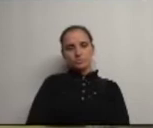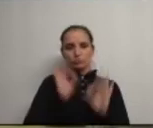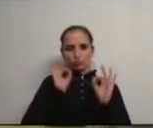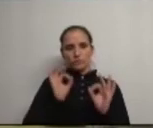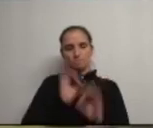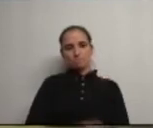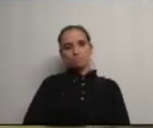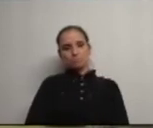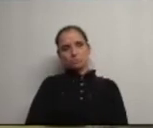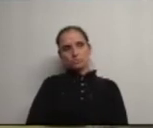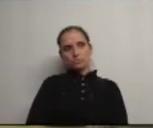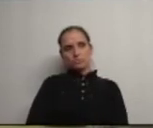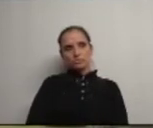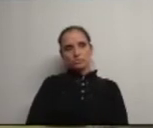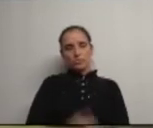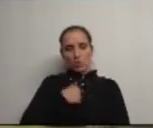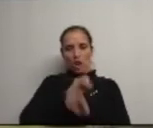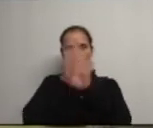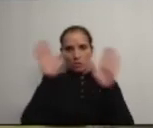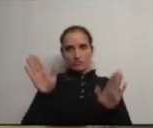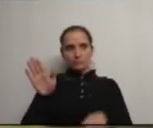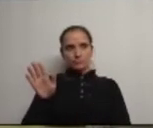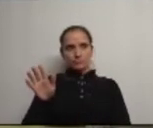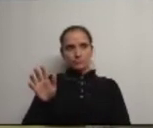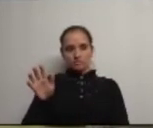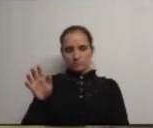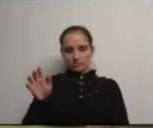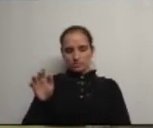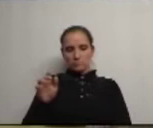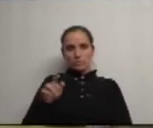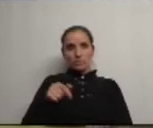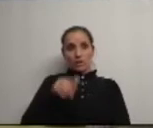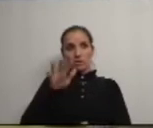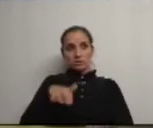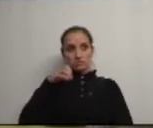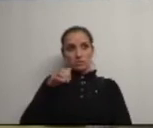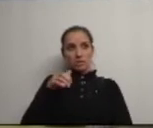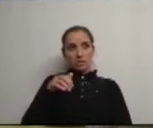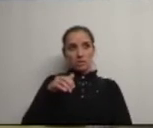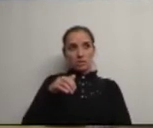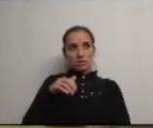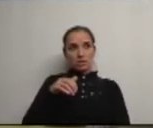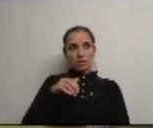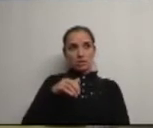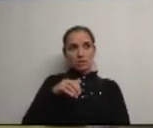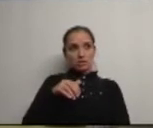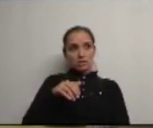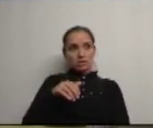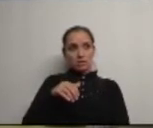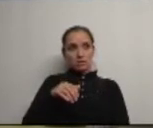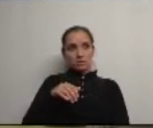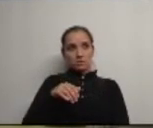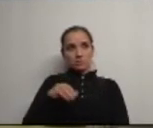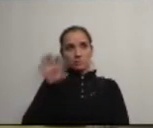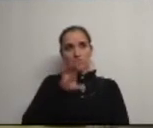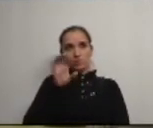não eu esclareço esclareço que o formato da Assembleia Municipal o formato da Assembleia Municipal